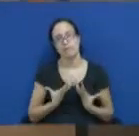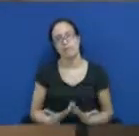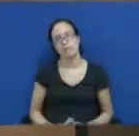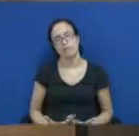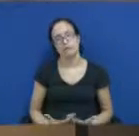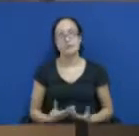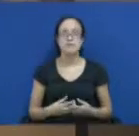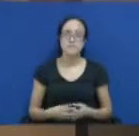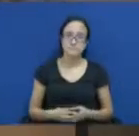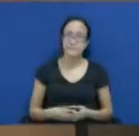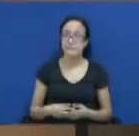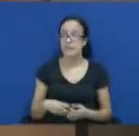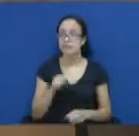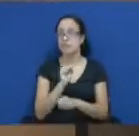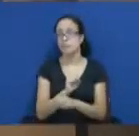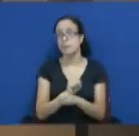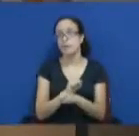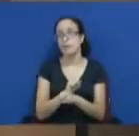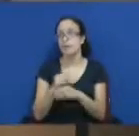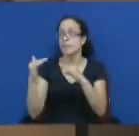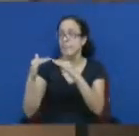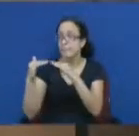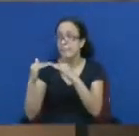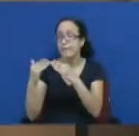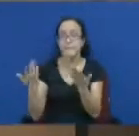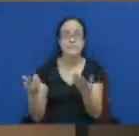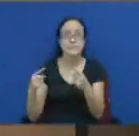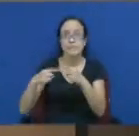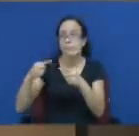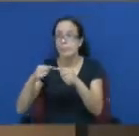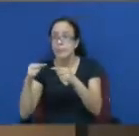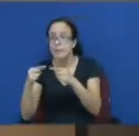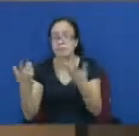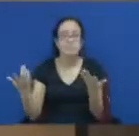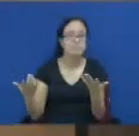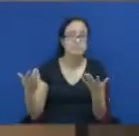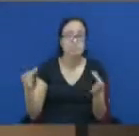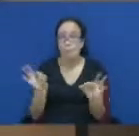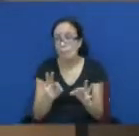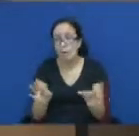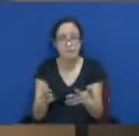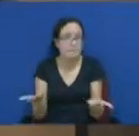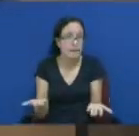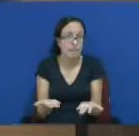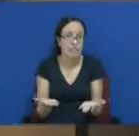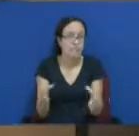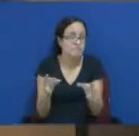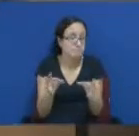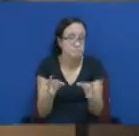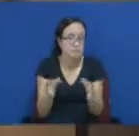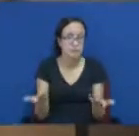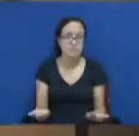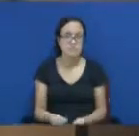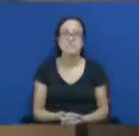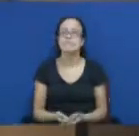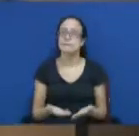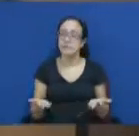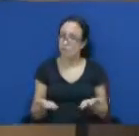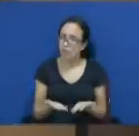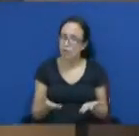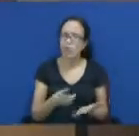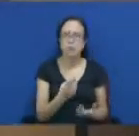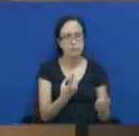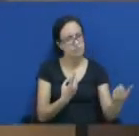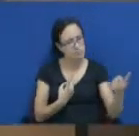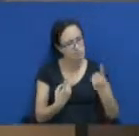promete no acordo, a gente espera, ele promete, a gente espera e nada se cumpre. Então, é por isso que nós viemos aqui hoje, para